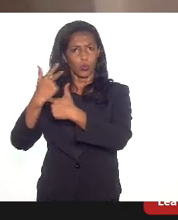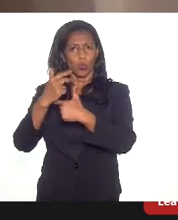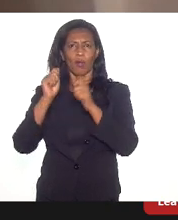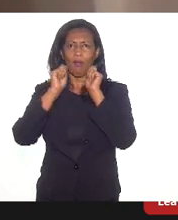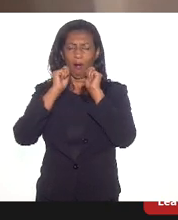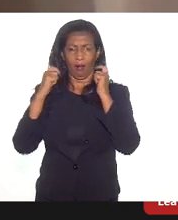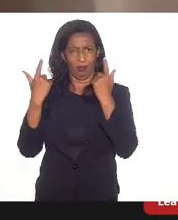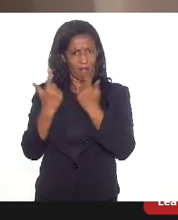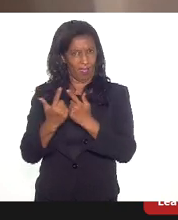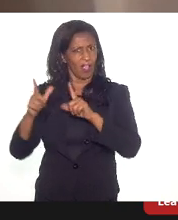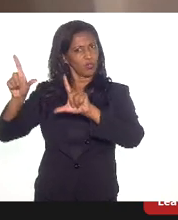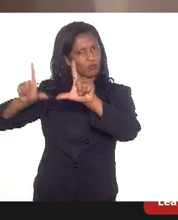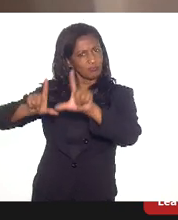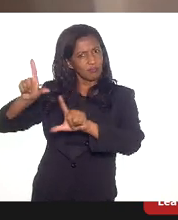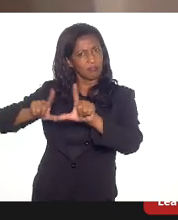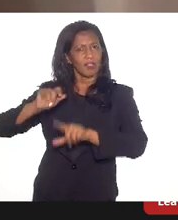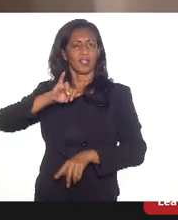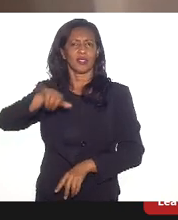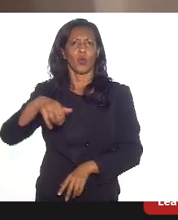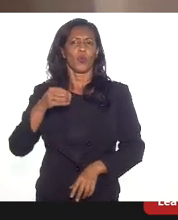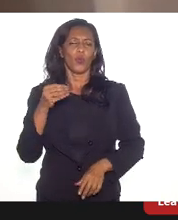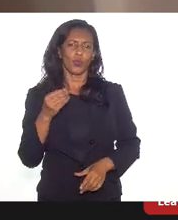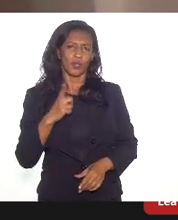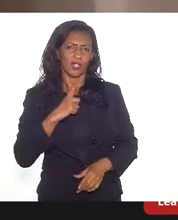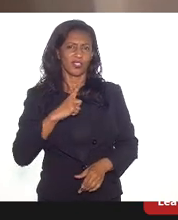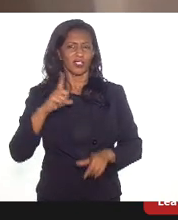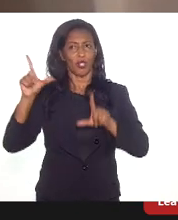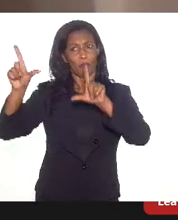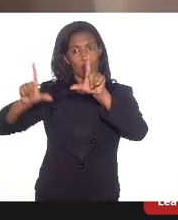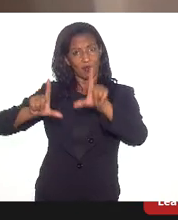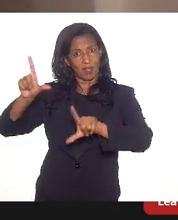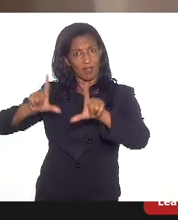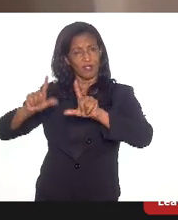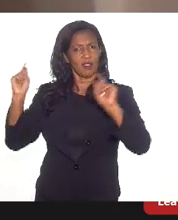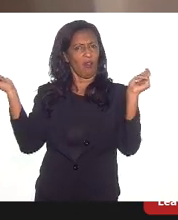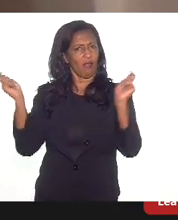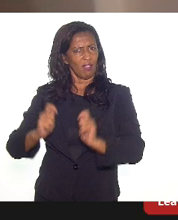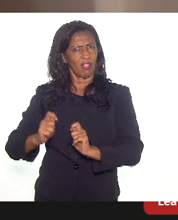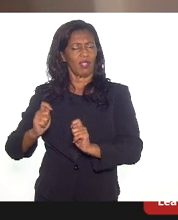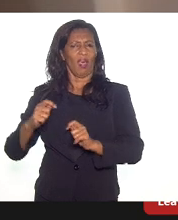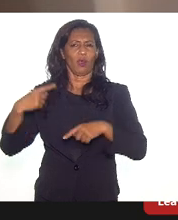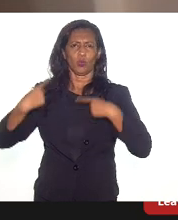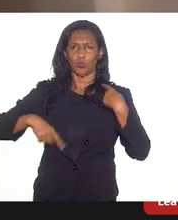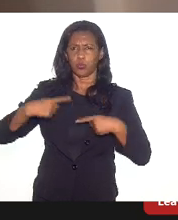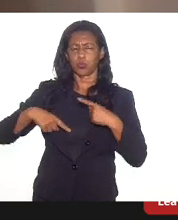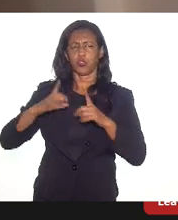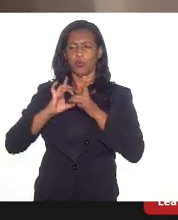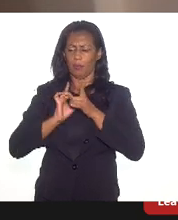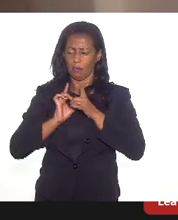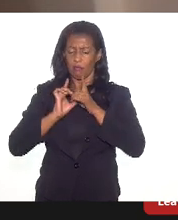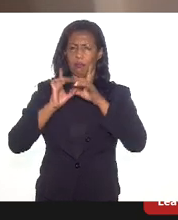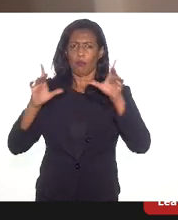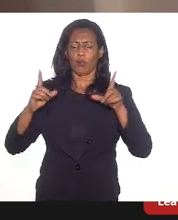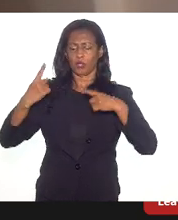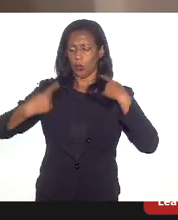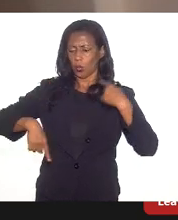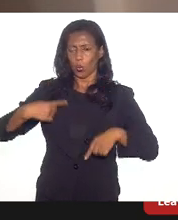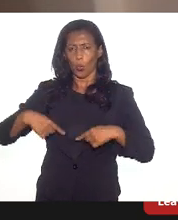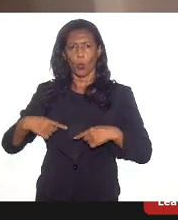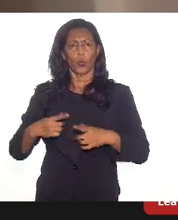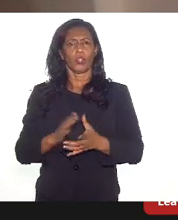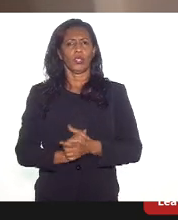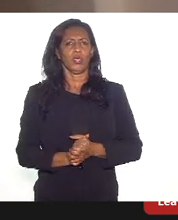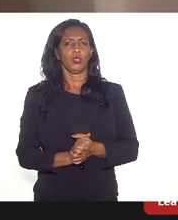Alerj, enfim, essa oportunidade de a gente ter uma televisão discutindo o Estado do Rio de Janeiro, discutindo democracia, discutindo